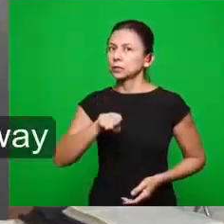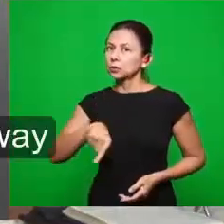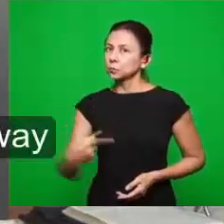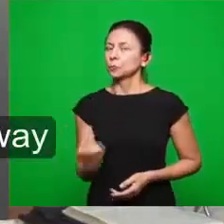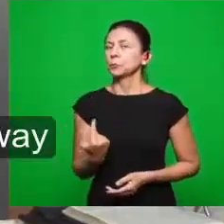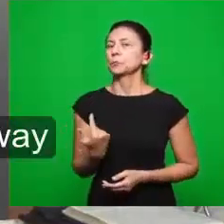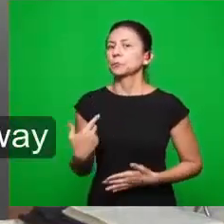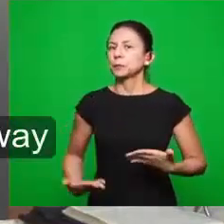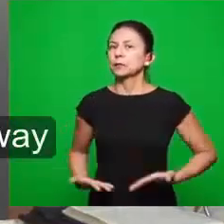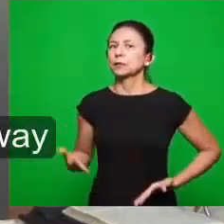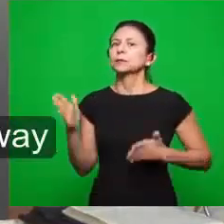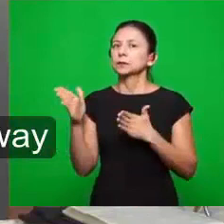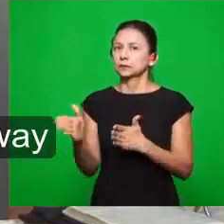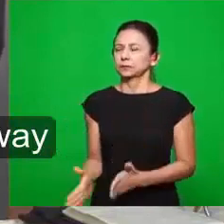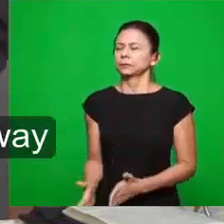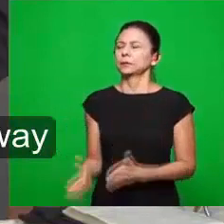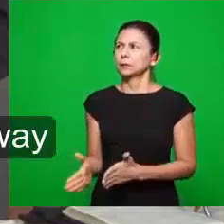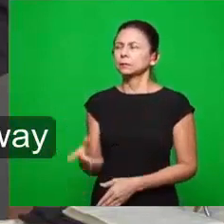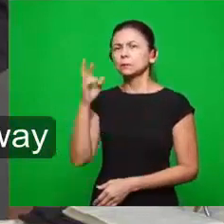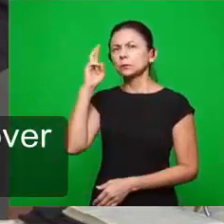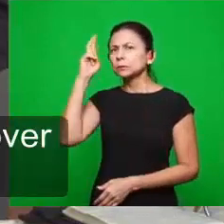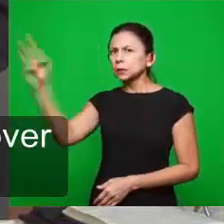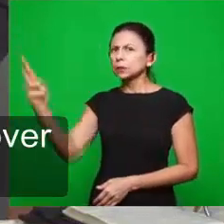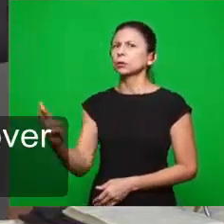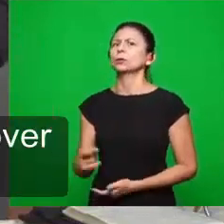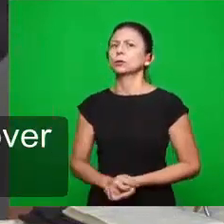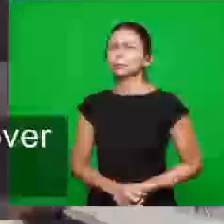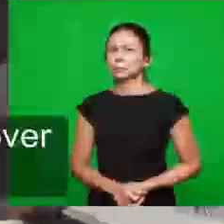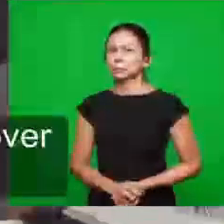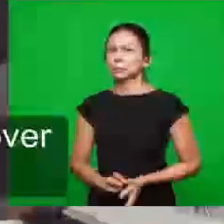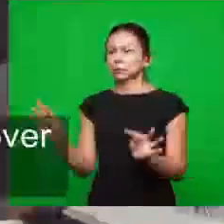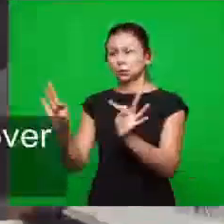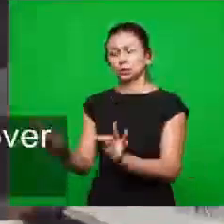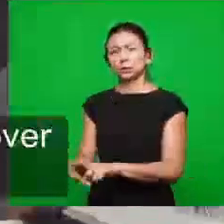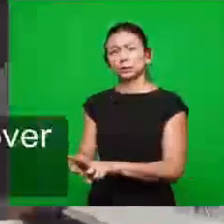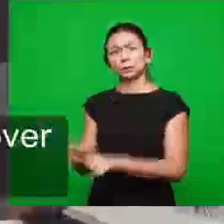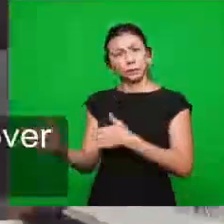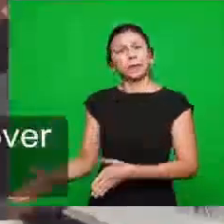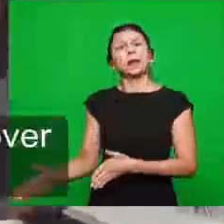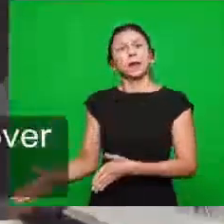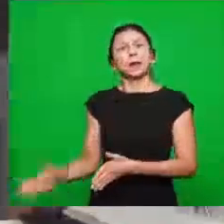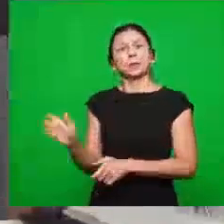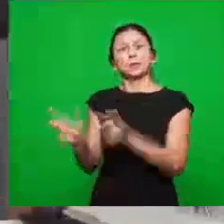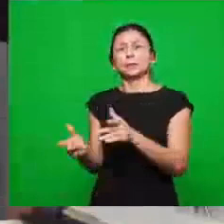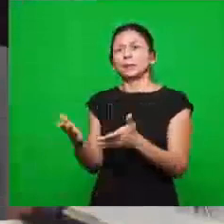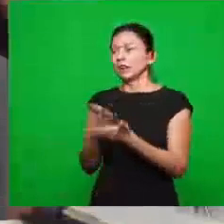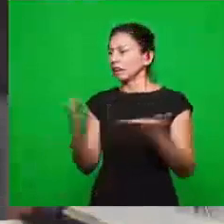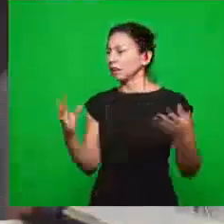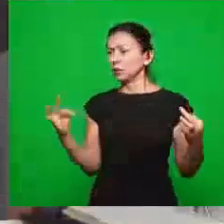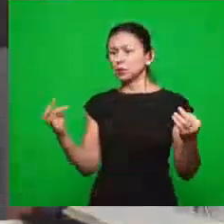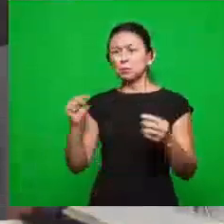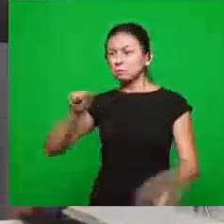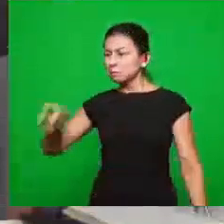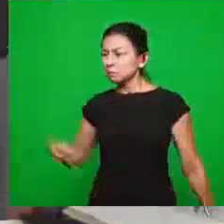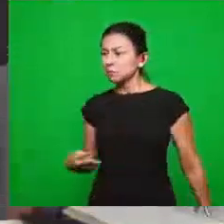que poderiam, que eram fiéis ao Senhor. Da mesma forma, em Tiatira, nós temos os fiéis. Em Tiatira, acabou tudo nesse período de